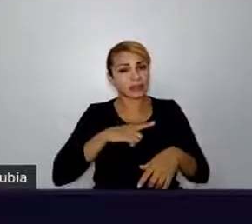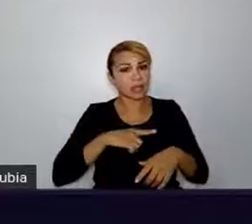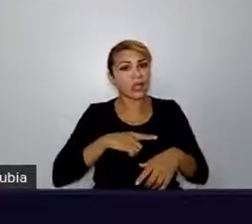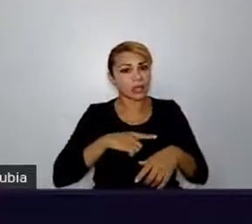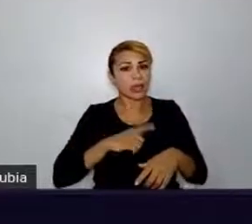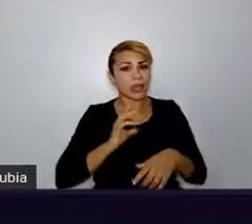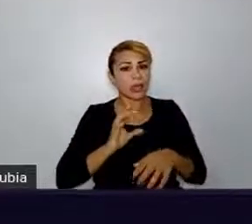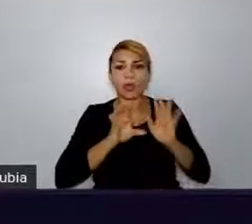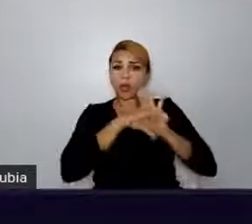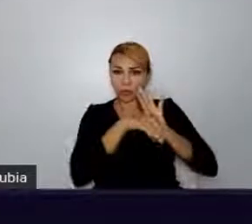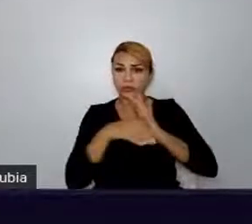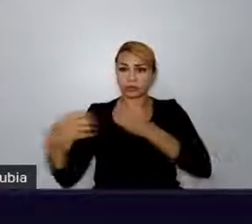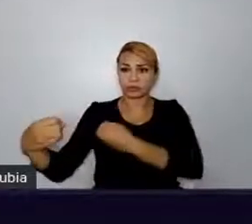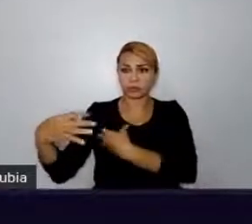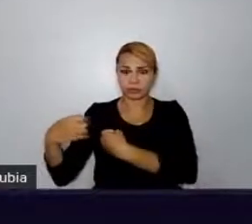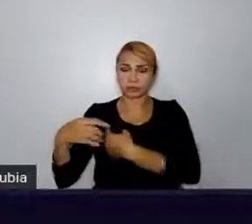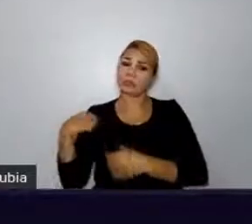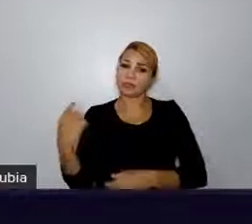valioso, super importante.